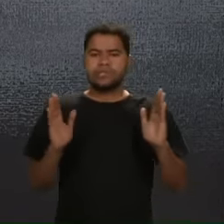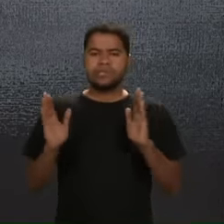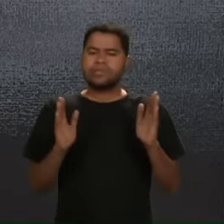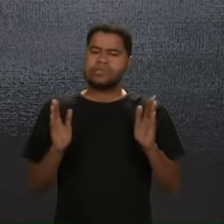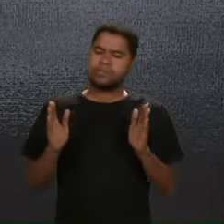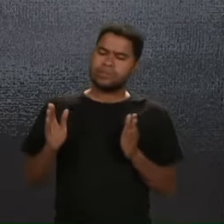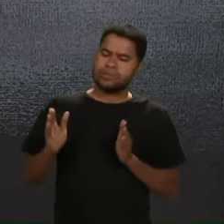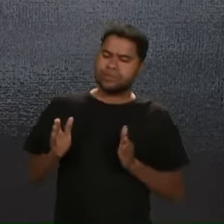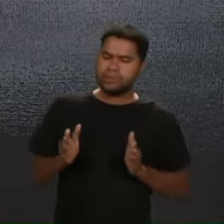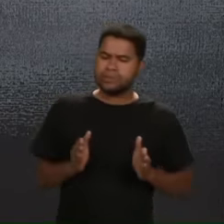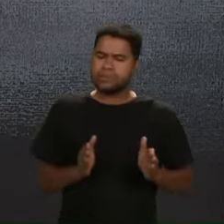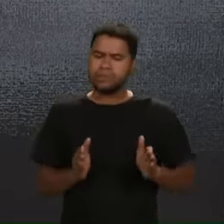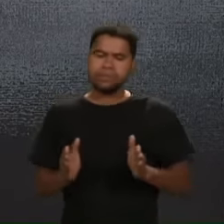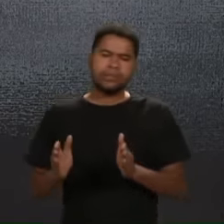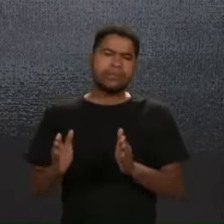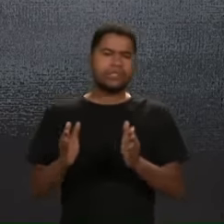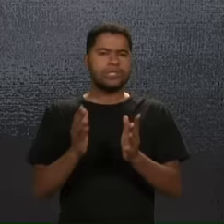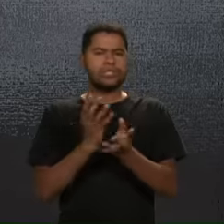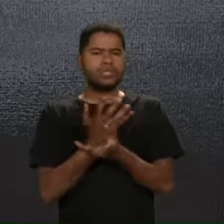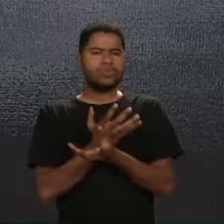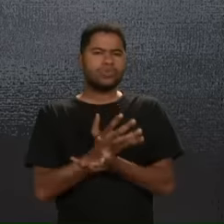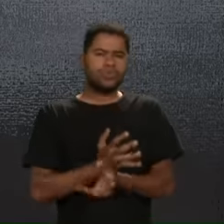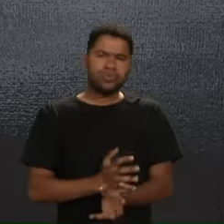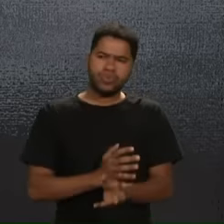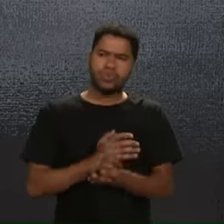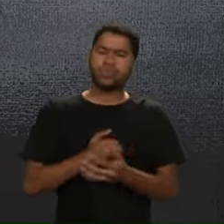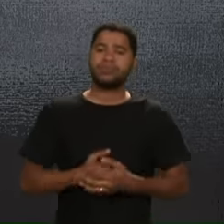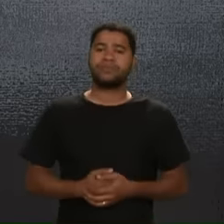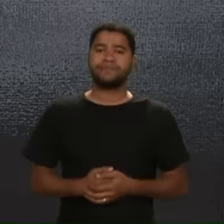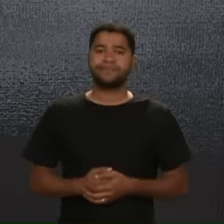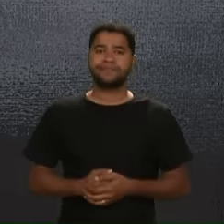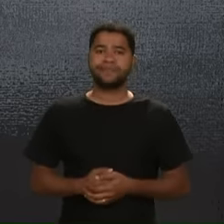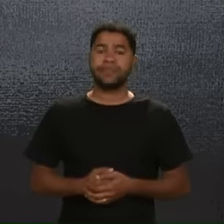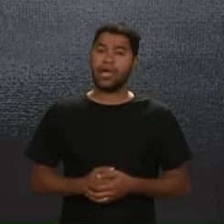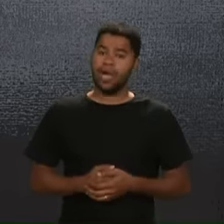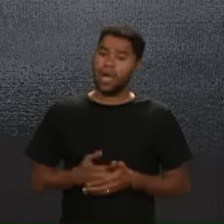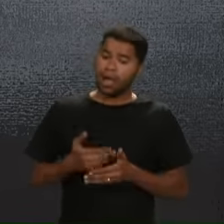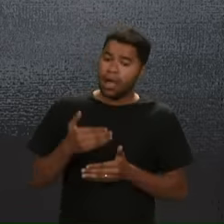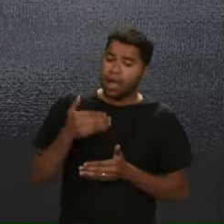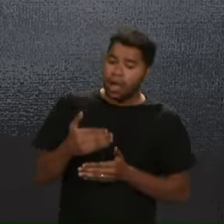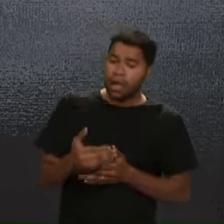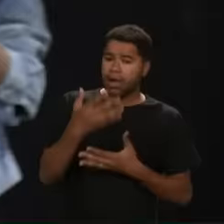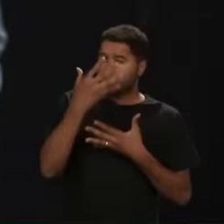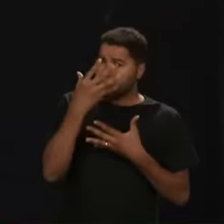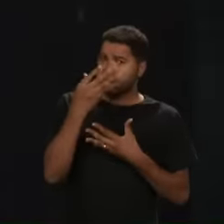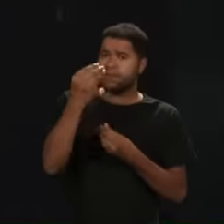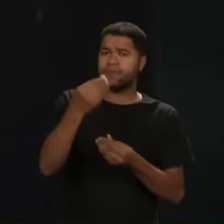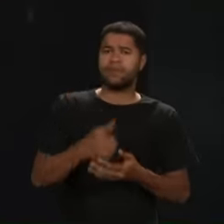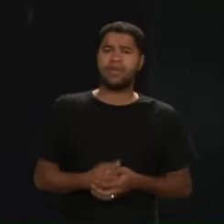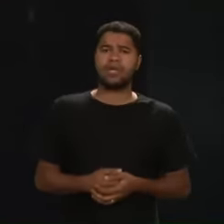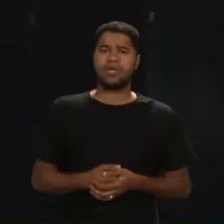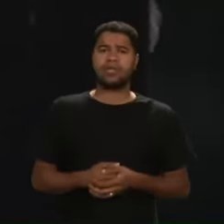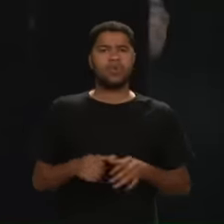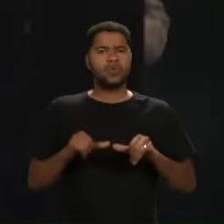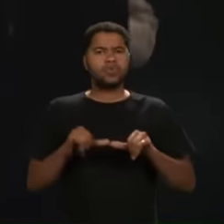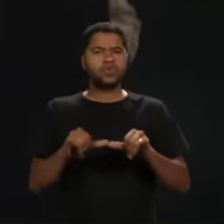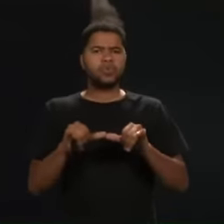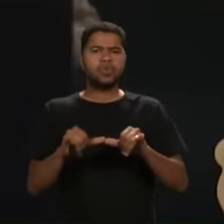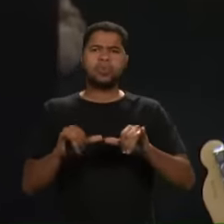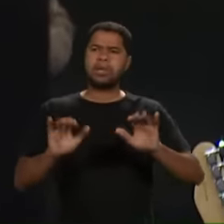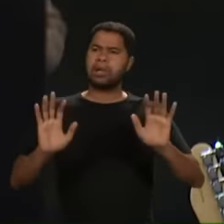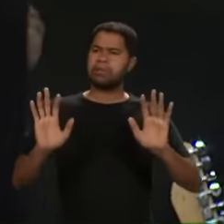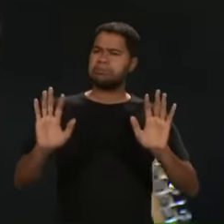Caminhada No Deserto Era um Passo De Fé Não Tinha Submercado Naquela